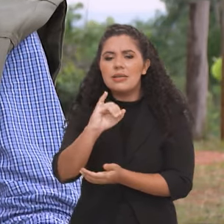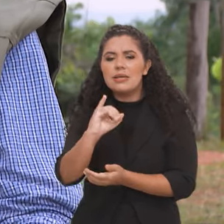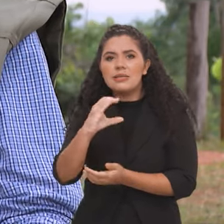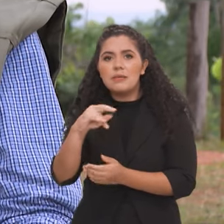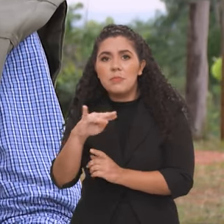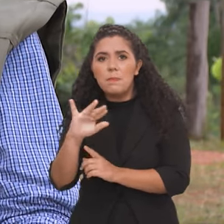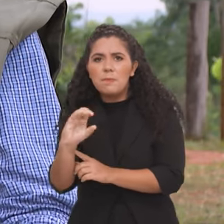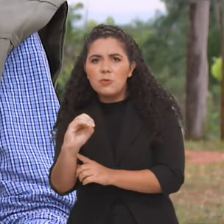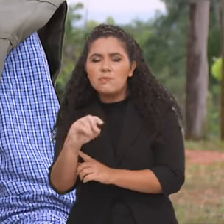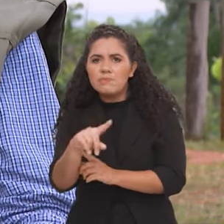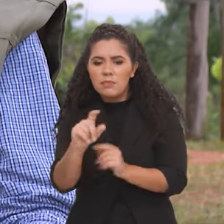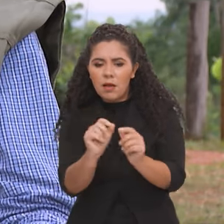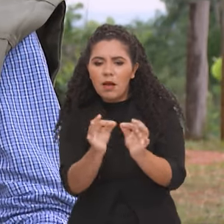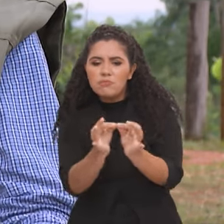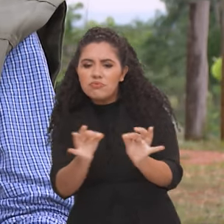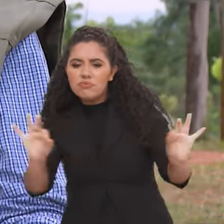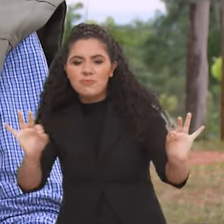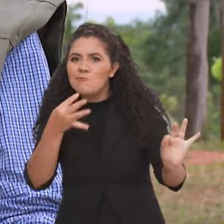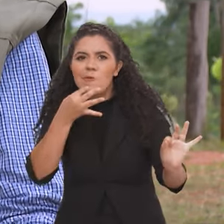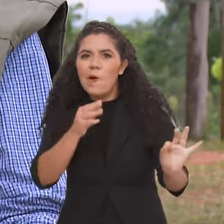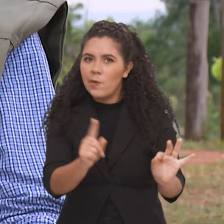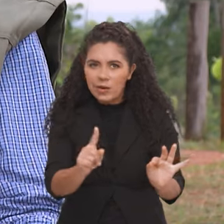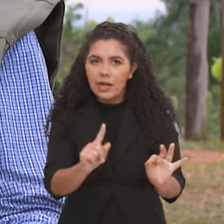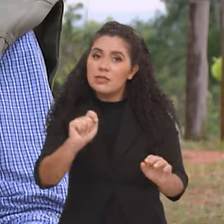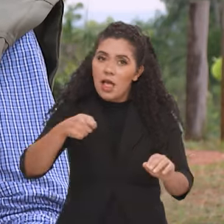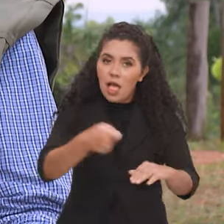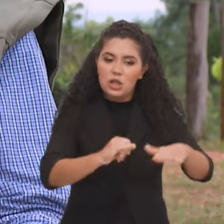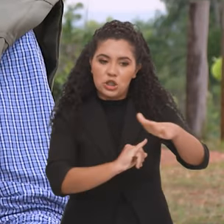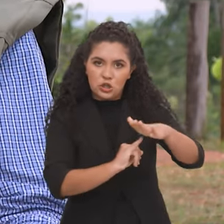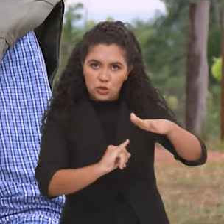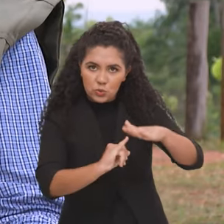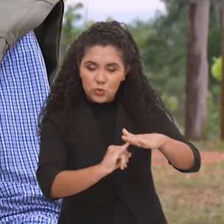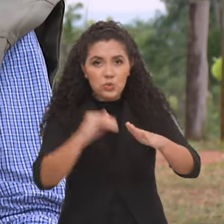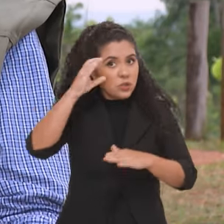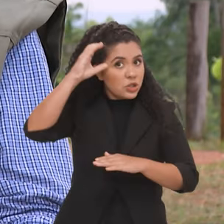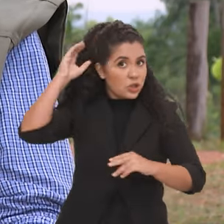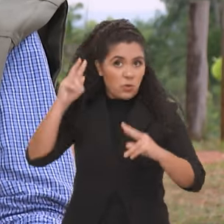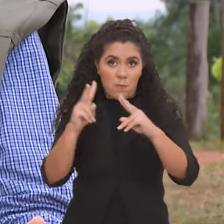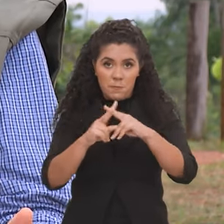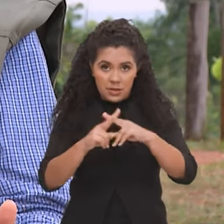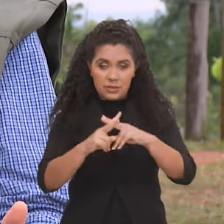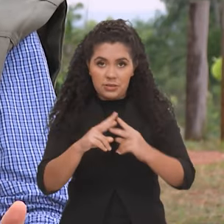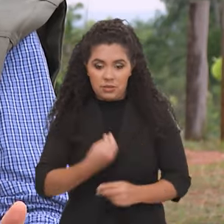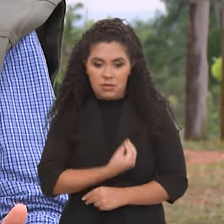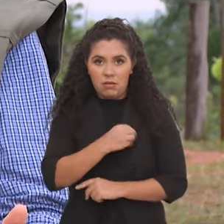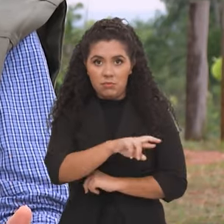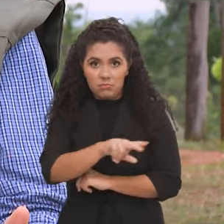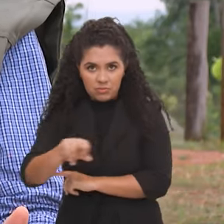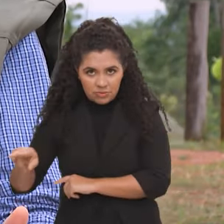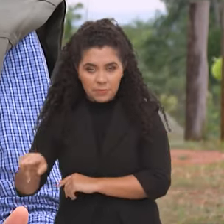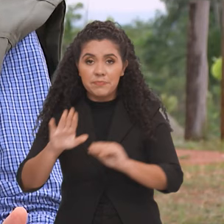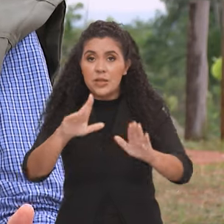conhece o significado, que é Instituto Chico Mendes de Conservação da Biodiversidade. Então, o nome tem dois